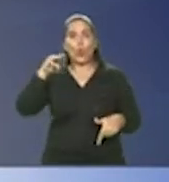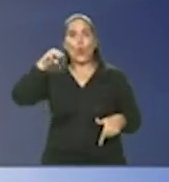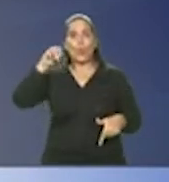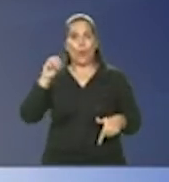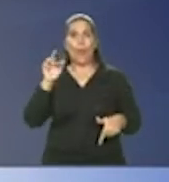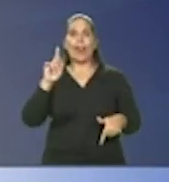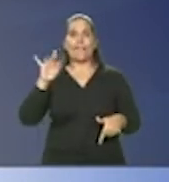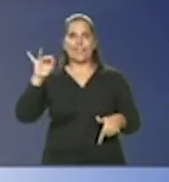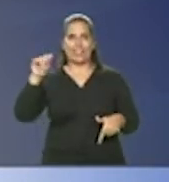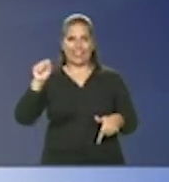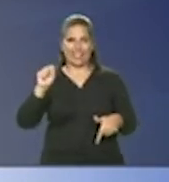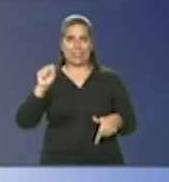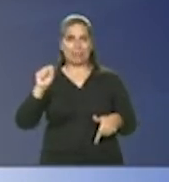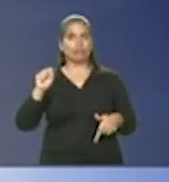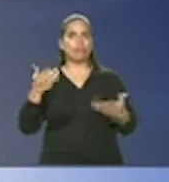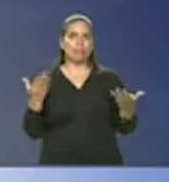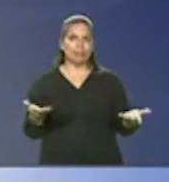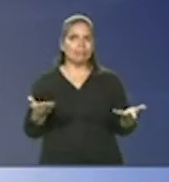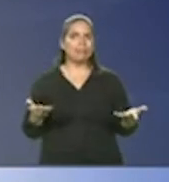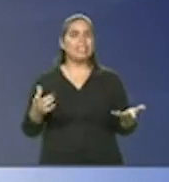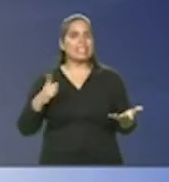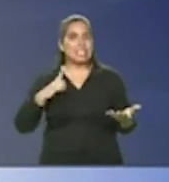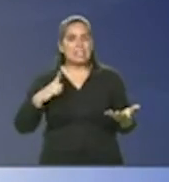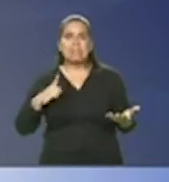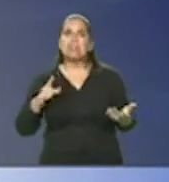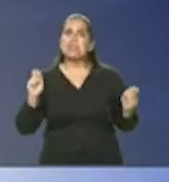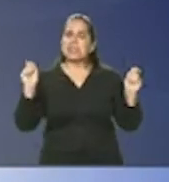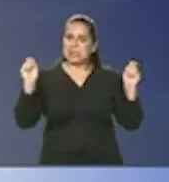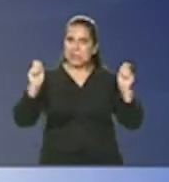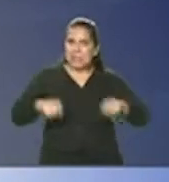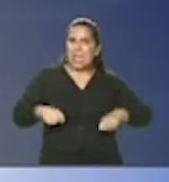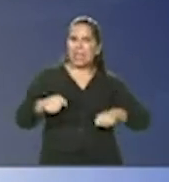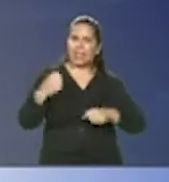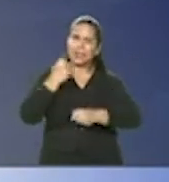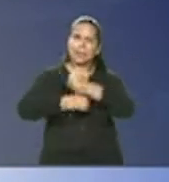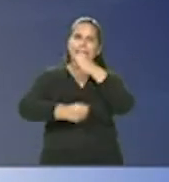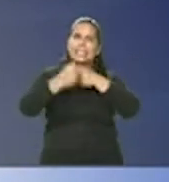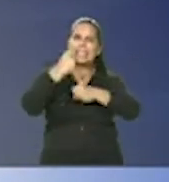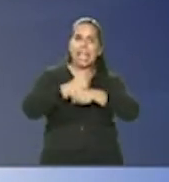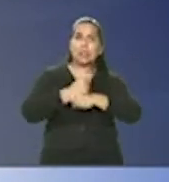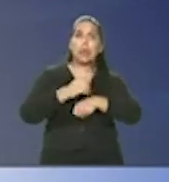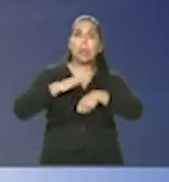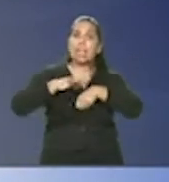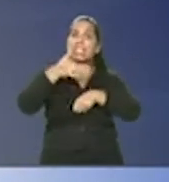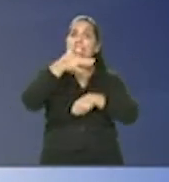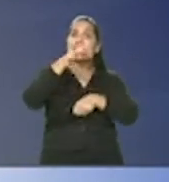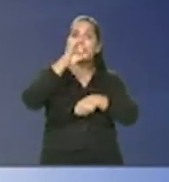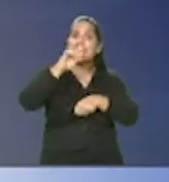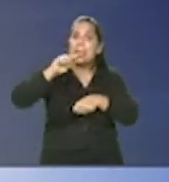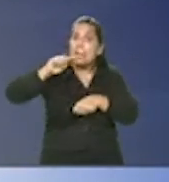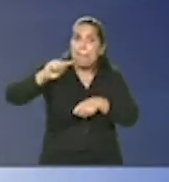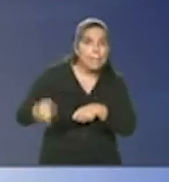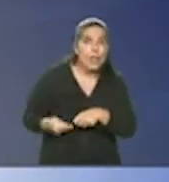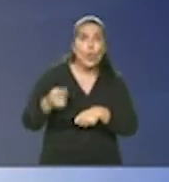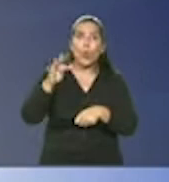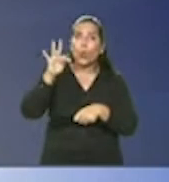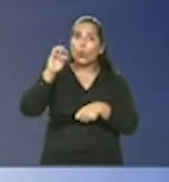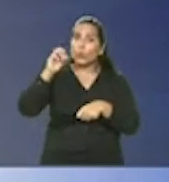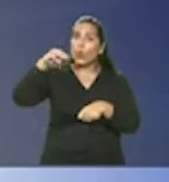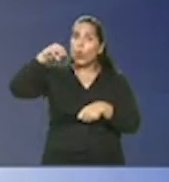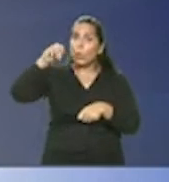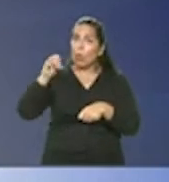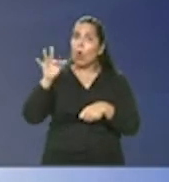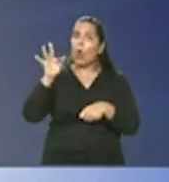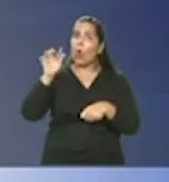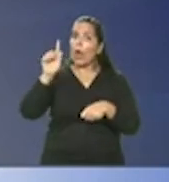foi espetacular tivemos uma performance na rede ano passado de mais de 100 mil tomografias com aqueles 11